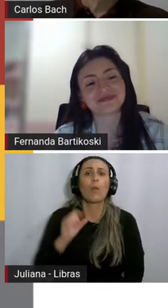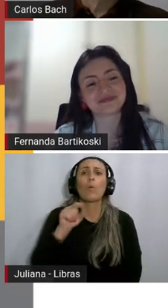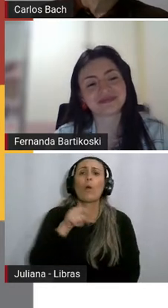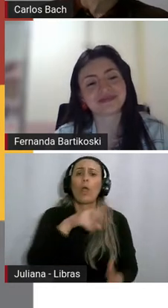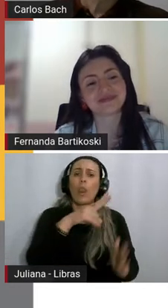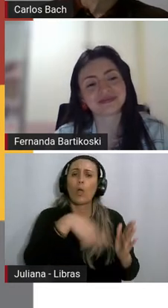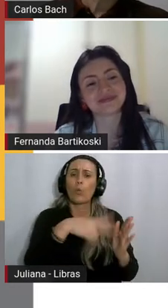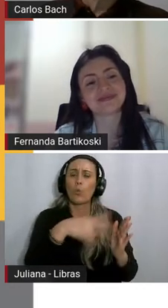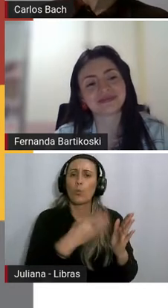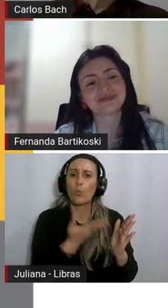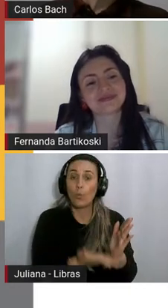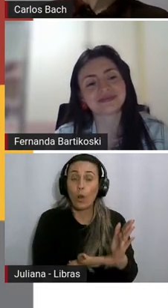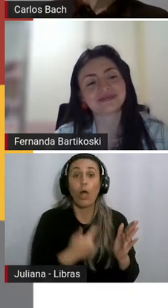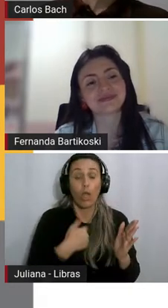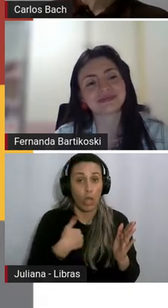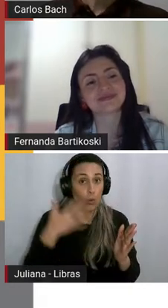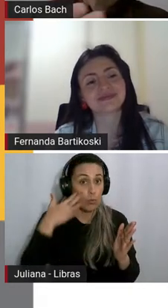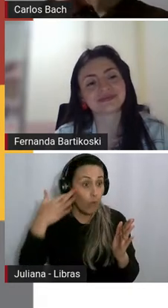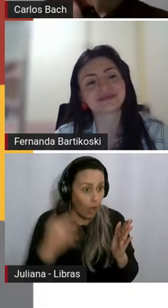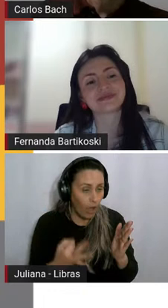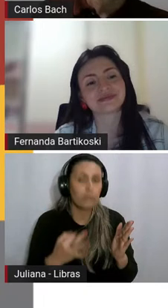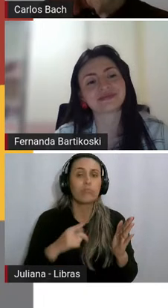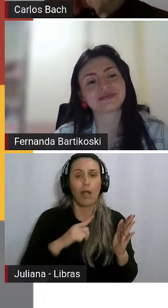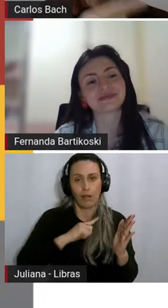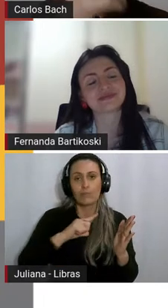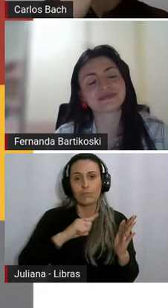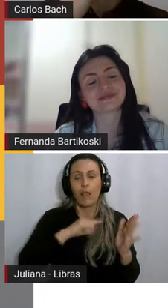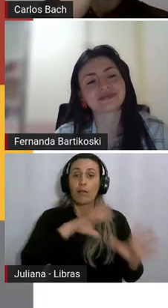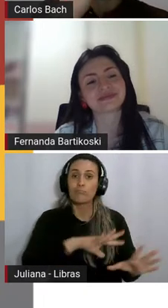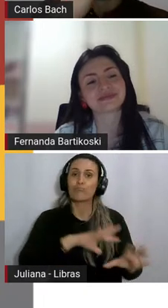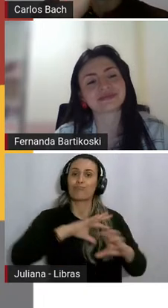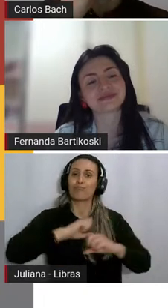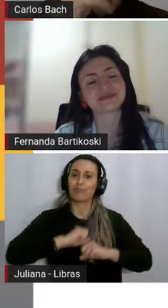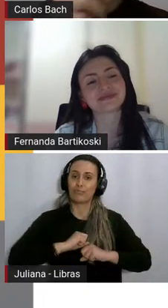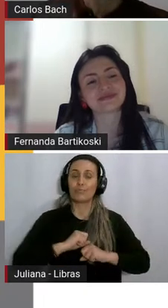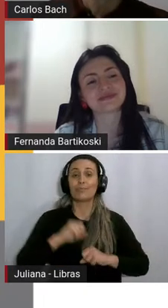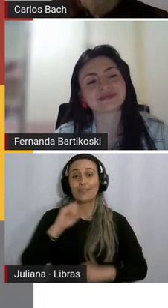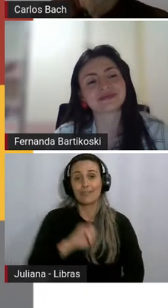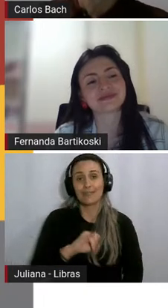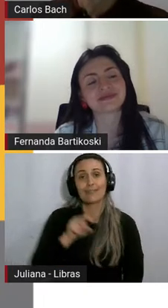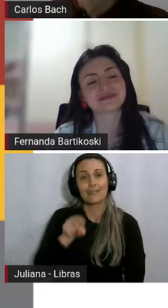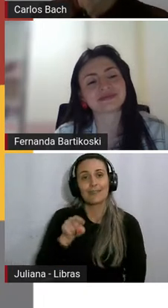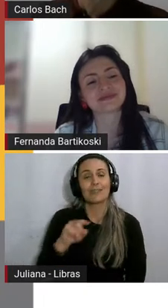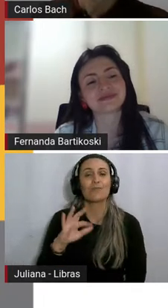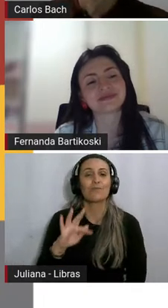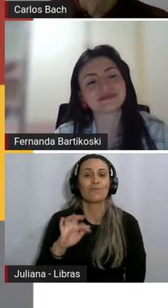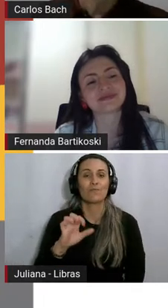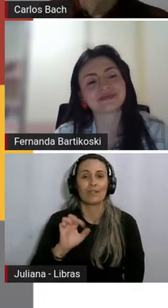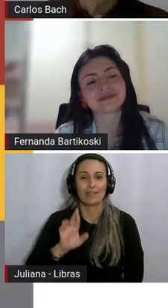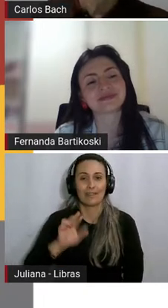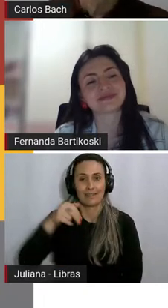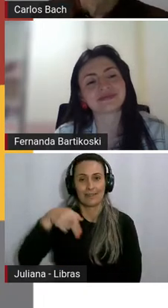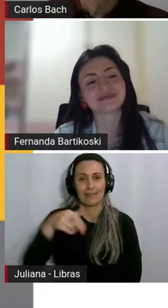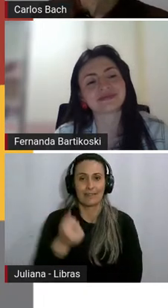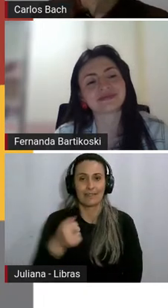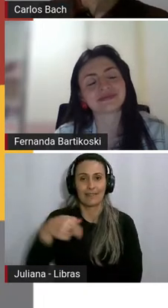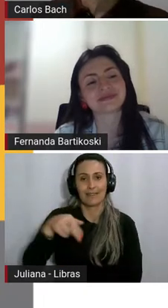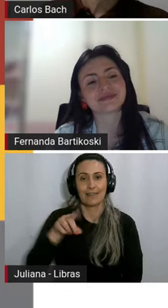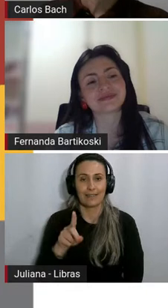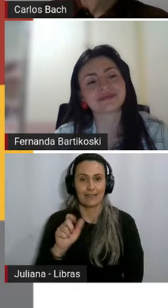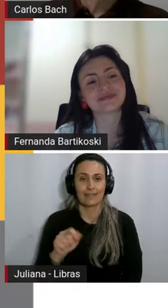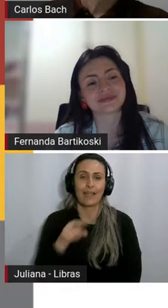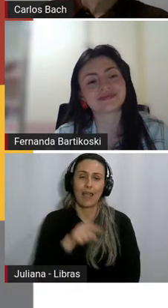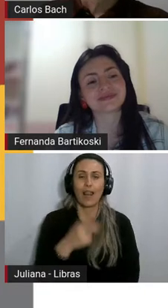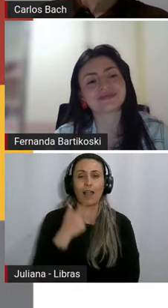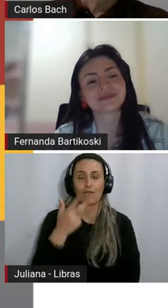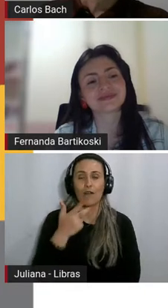fruição se eu compreendi. E se aí a Fernanda trouxe antes a questão dessa atitude responsiva que o Bakhtin